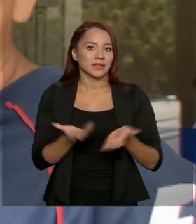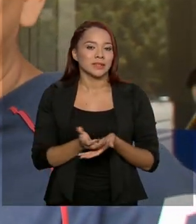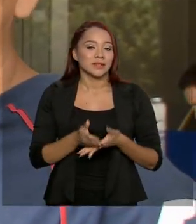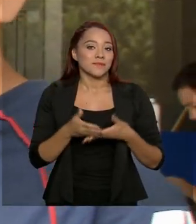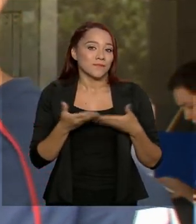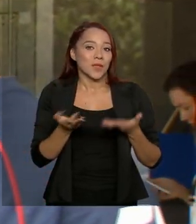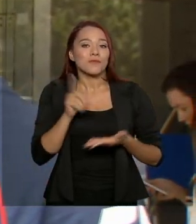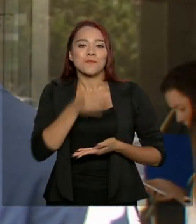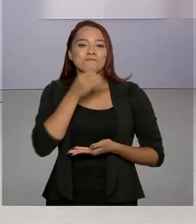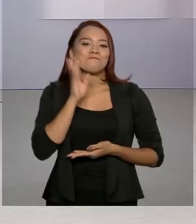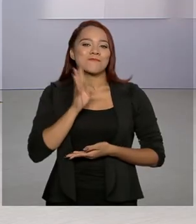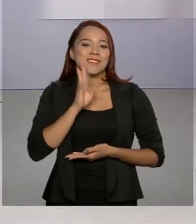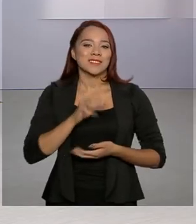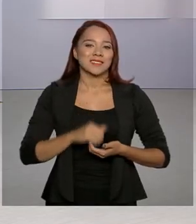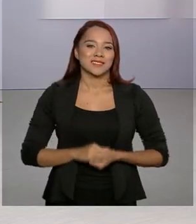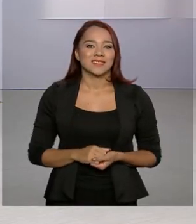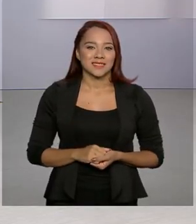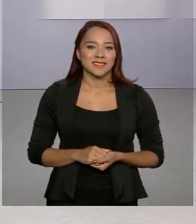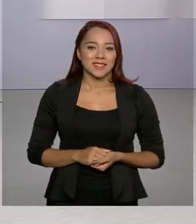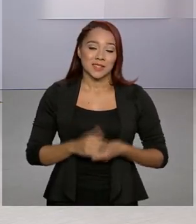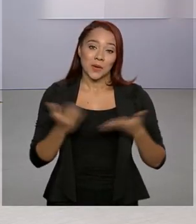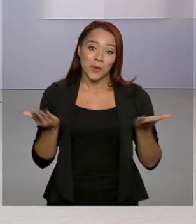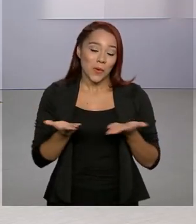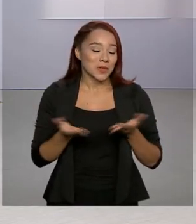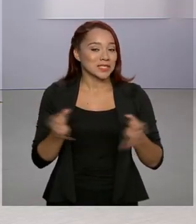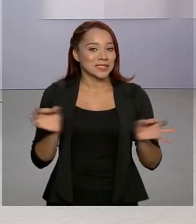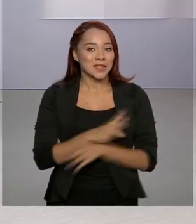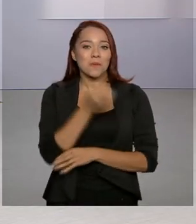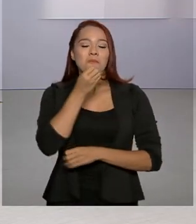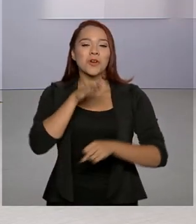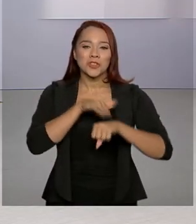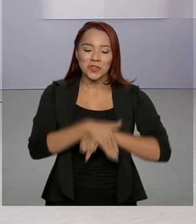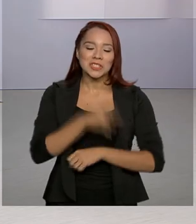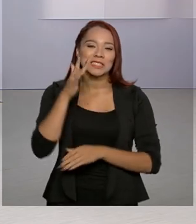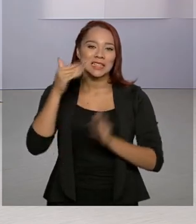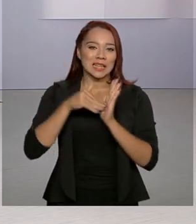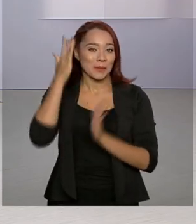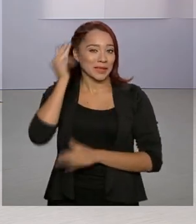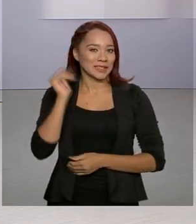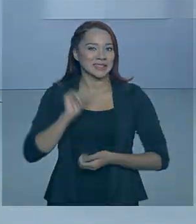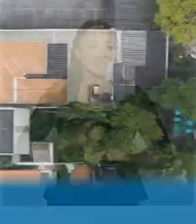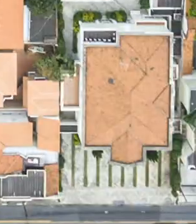Então, foi legal. A gente fica por aqui. Uma boa noite e até amanhã.